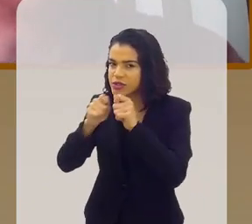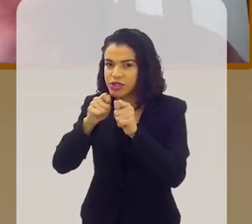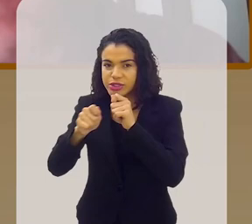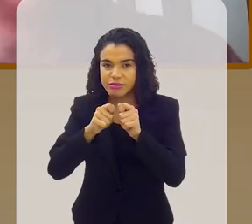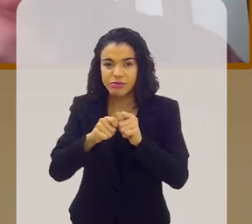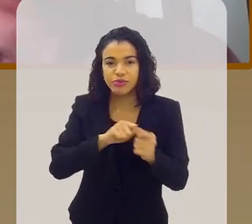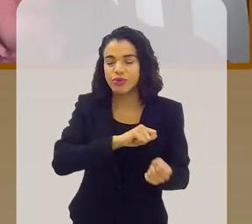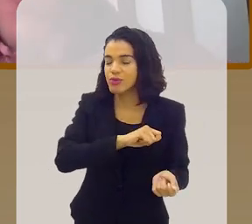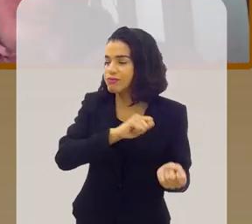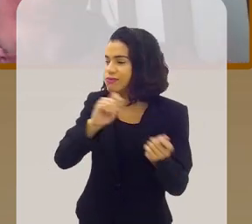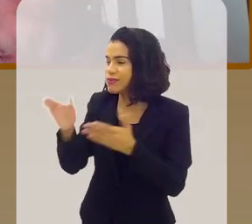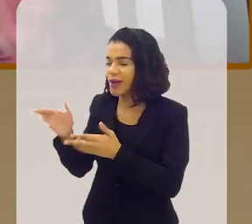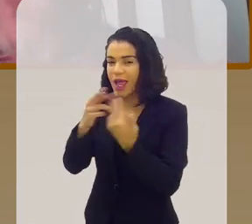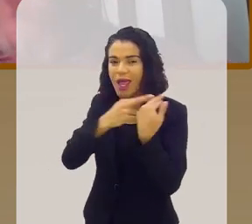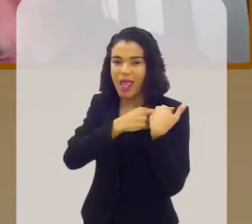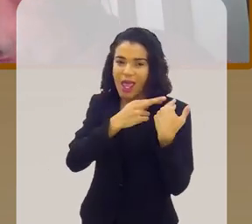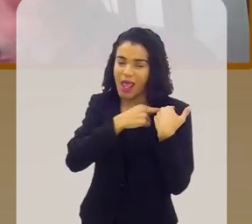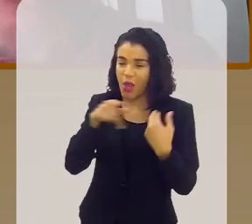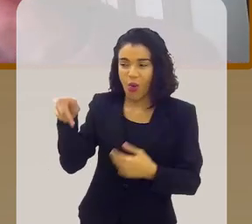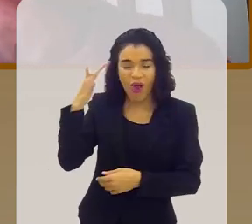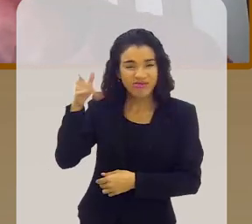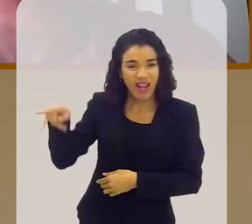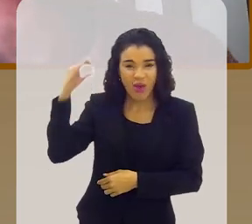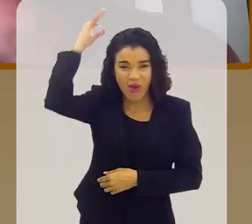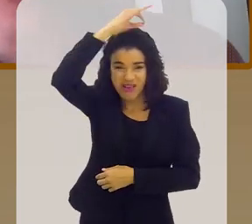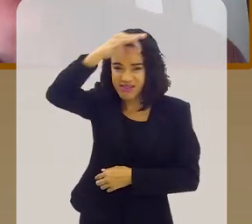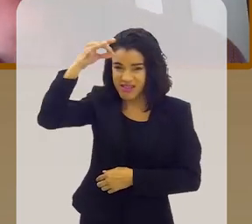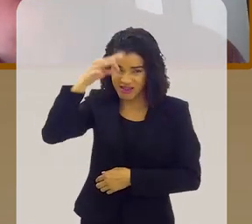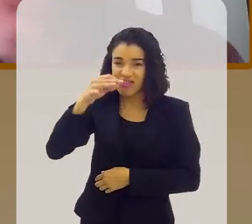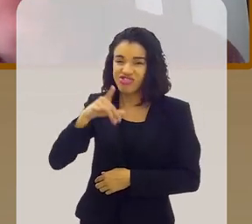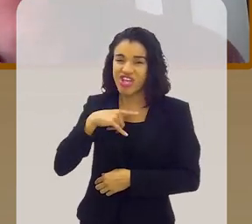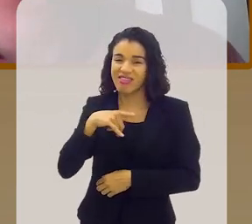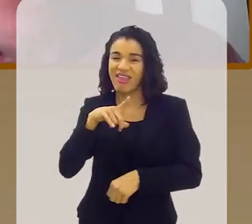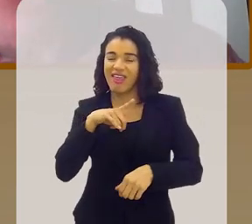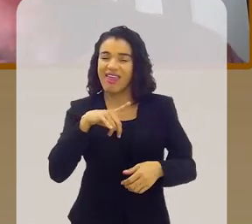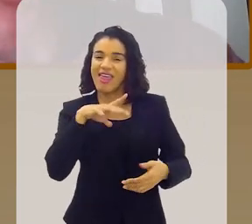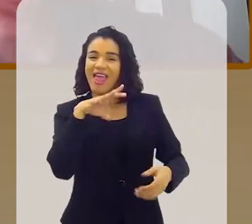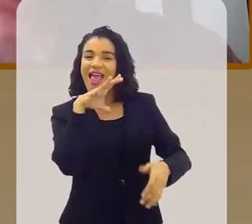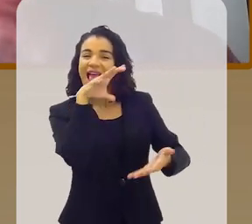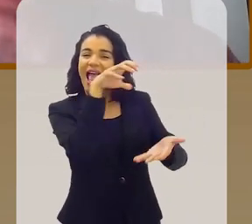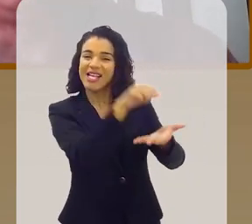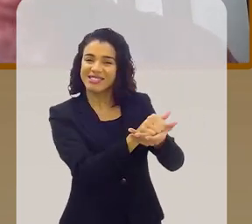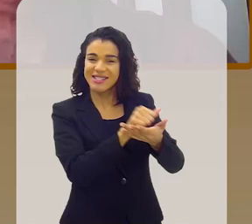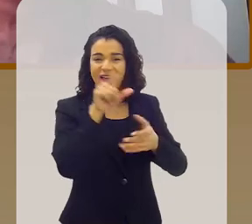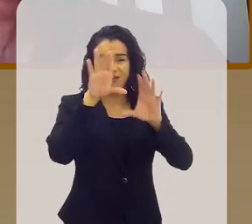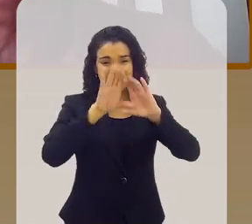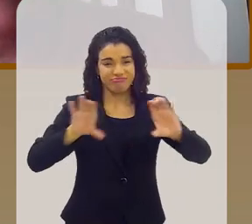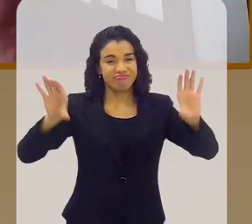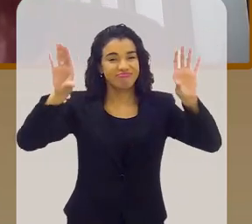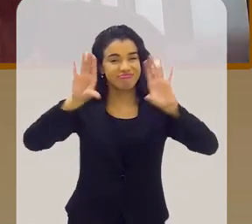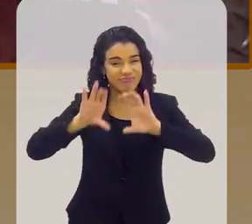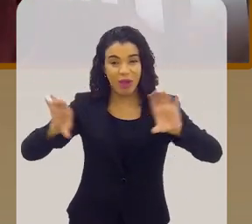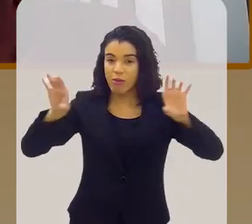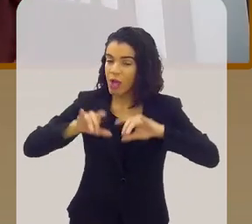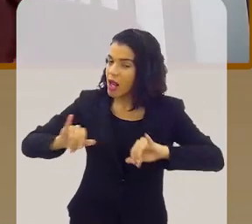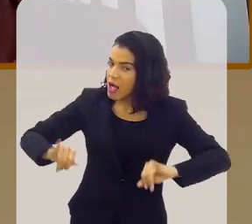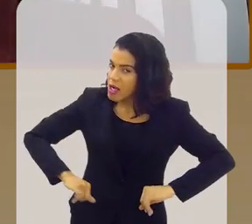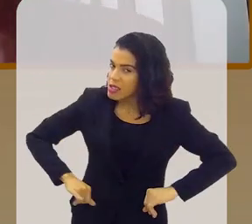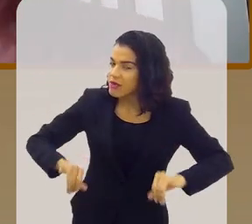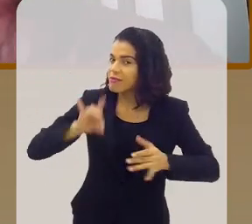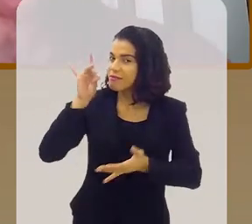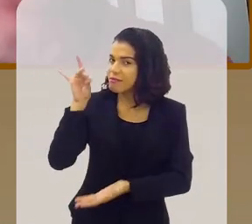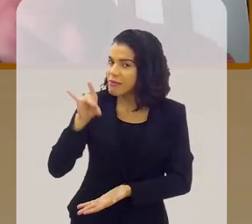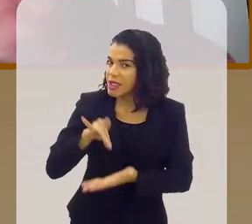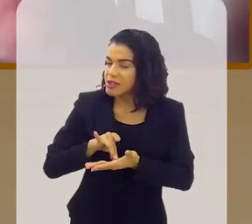na mão de Ludmilla. É uma santa. Inclusive, acho que ela já garantiu o seu lugar no céu, porque realmente ela sofreu